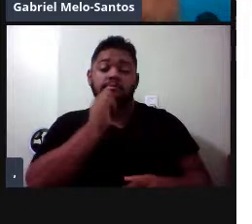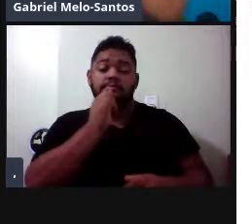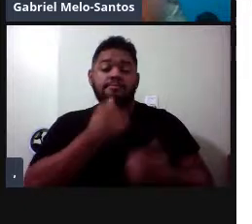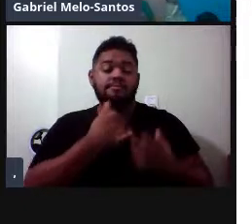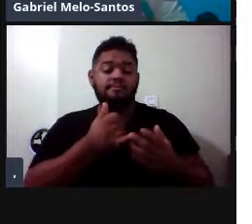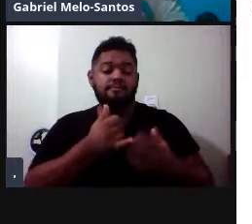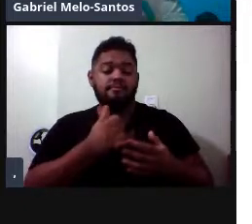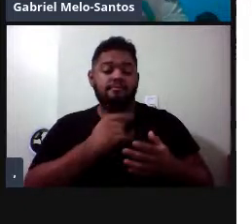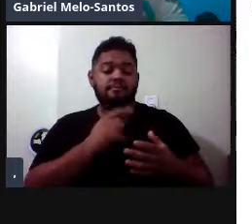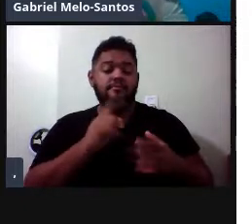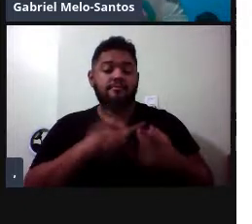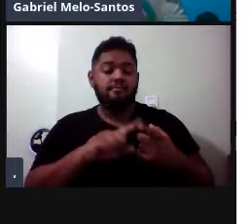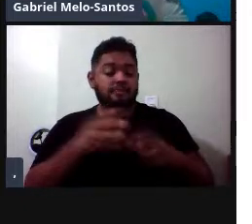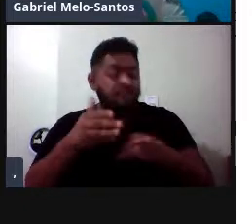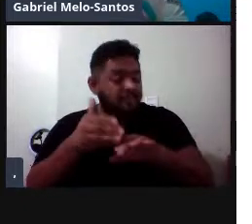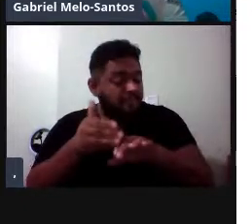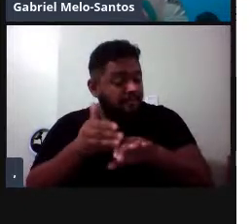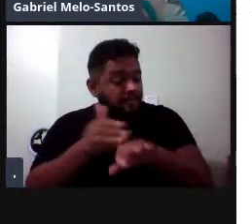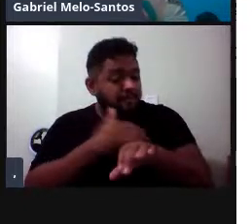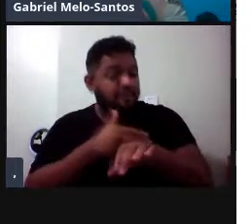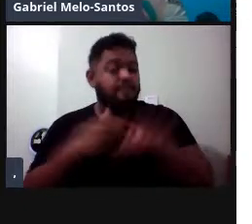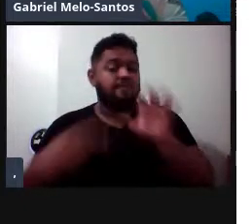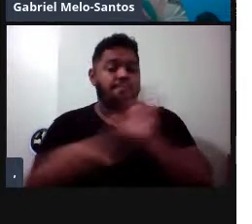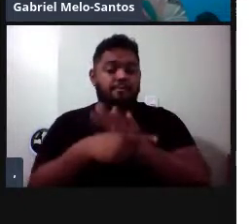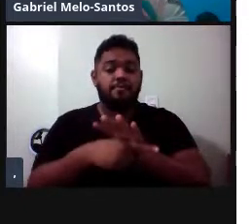vem um pouquinho do tecido superficial ali da pele.